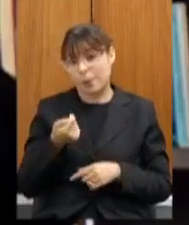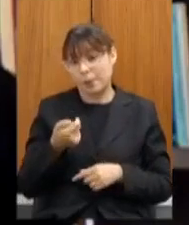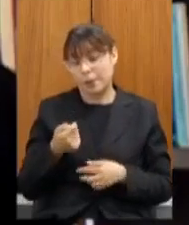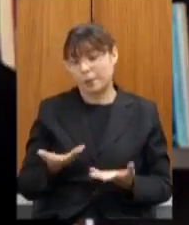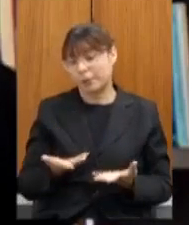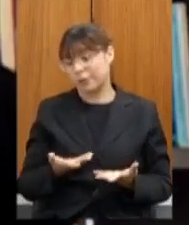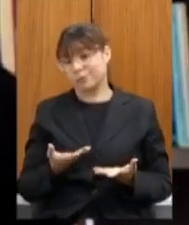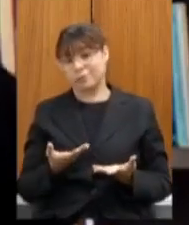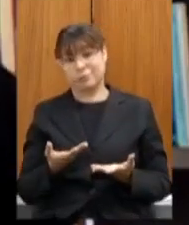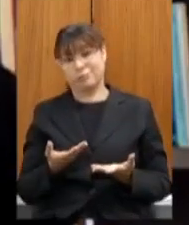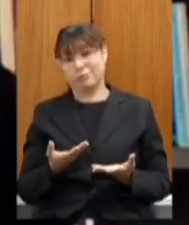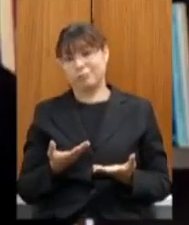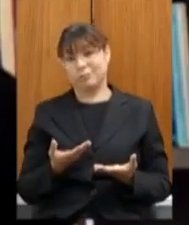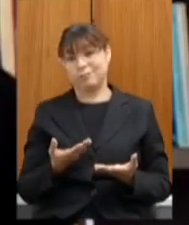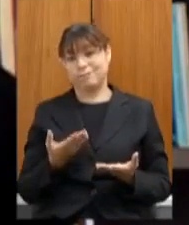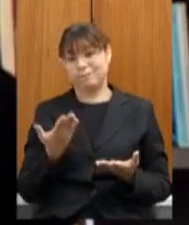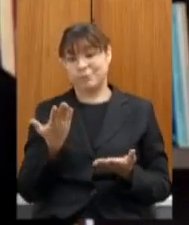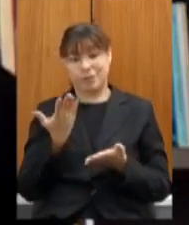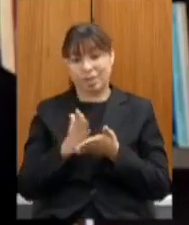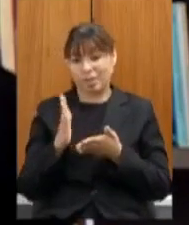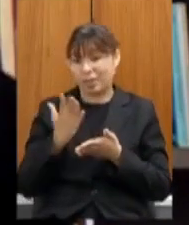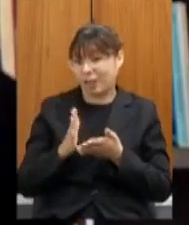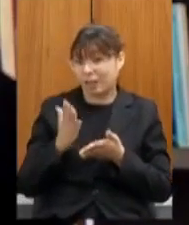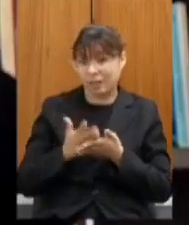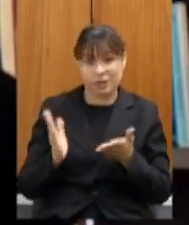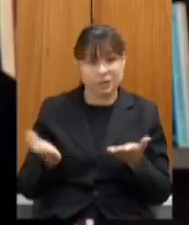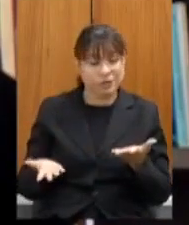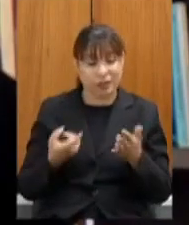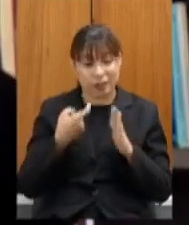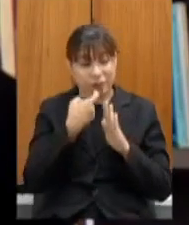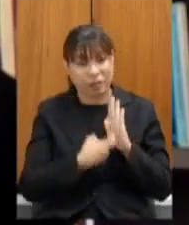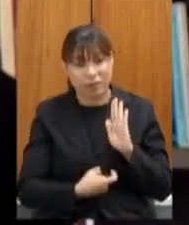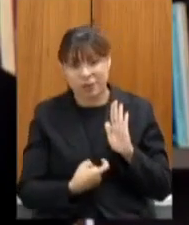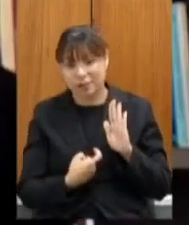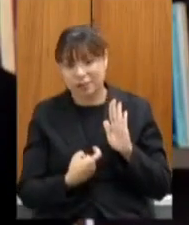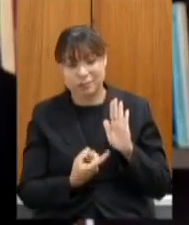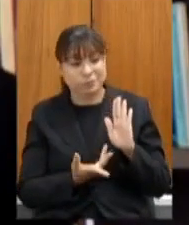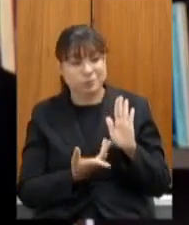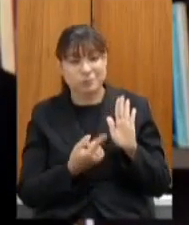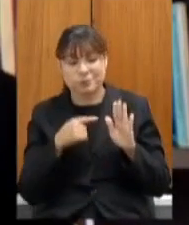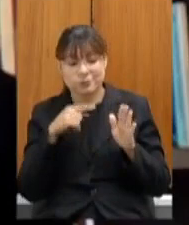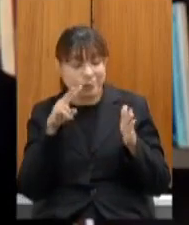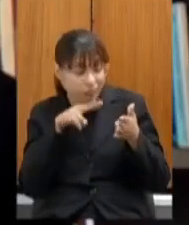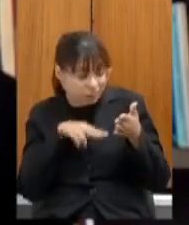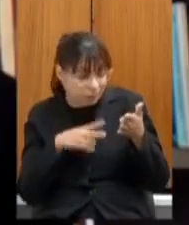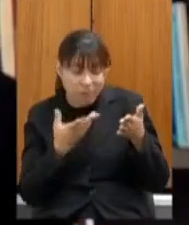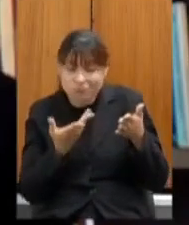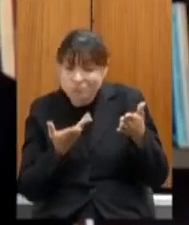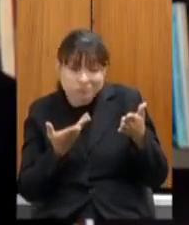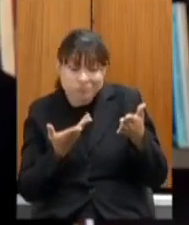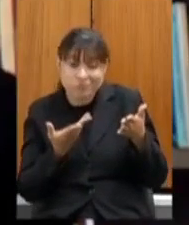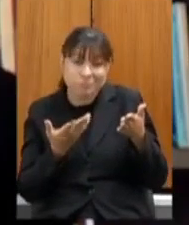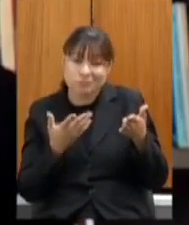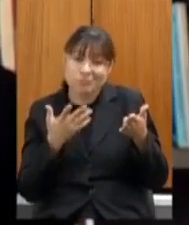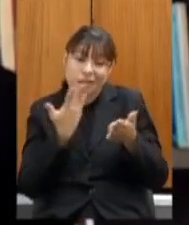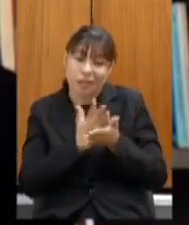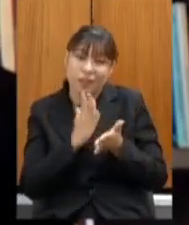com os enunciados das atividades e com os textos informacionais é algo que precisa ser revisto aí